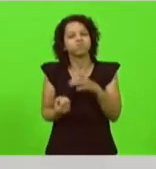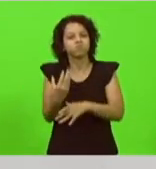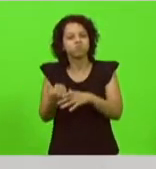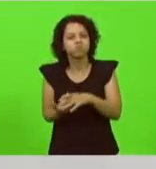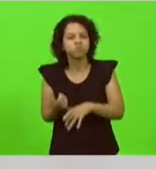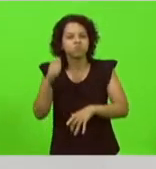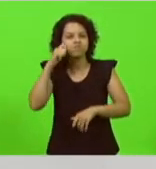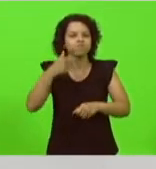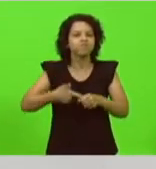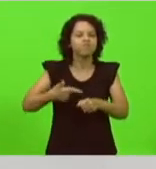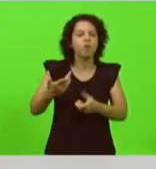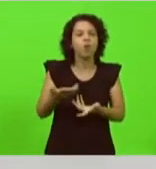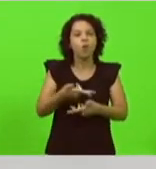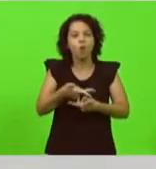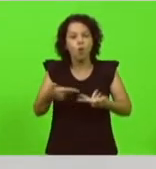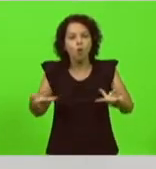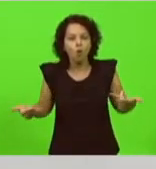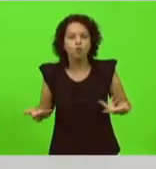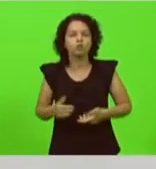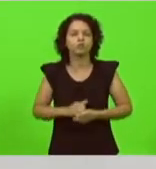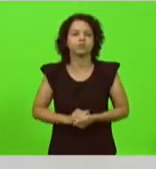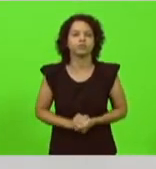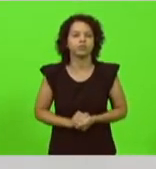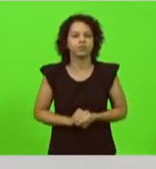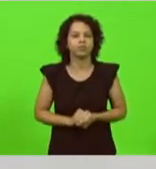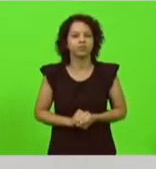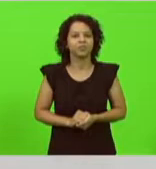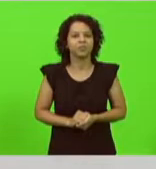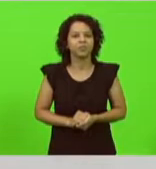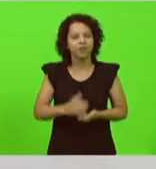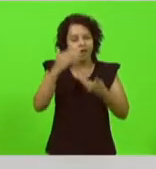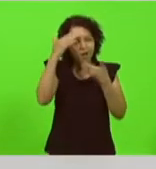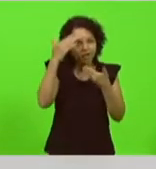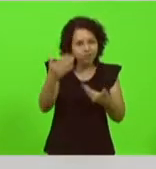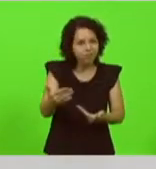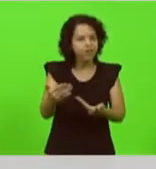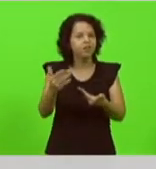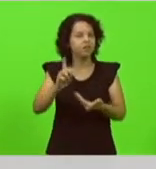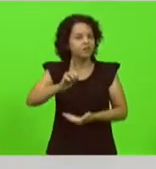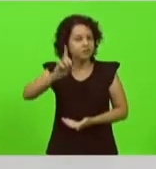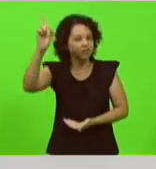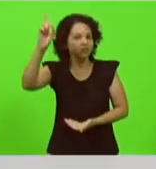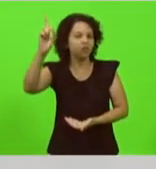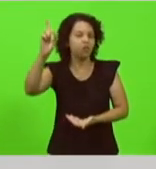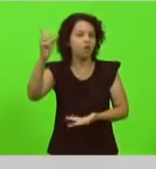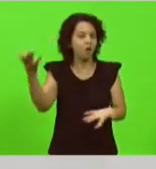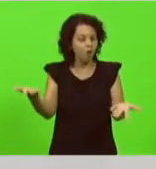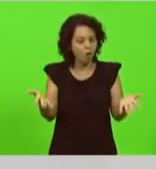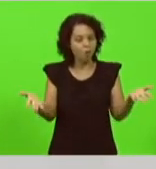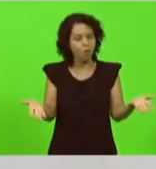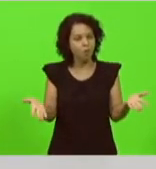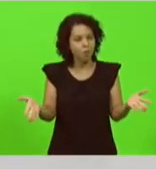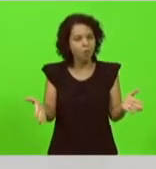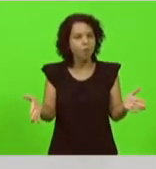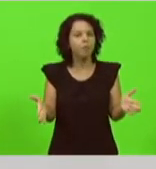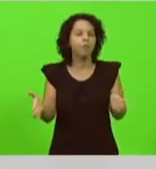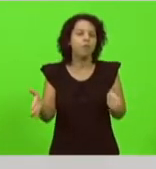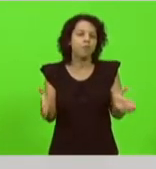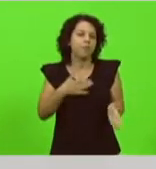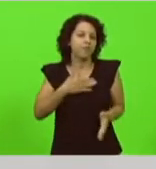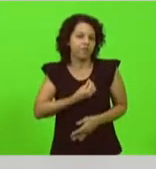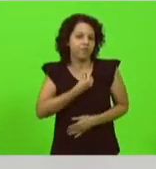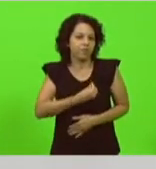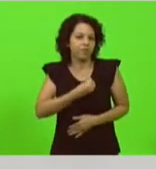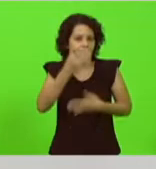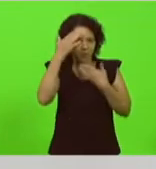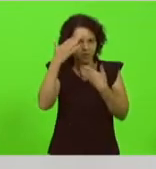e, por fim, agradeço a Deus por mais este momento da minha vida. Obrigado, senhor presidente, pela concessão